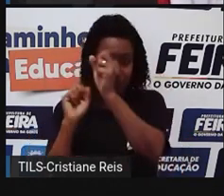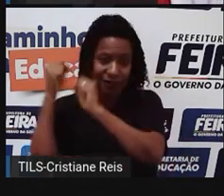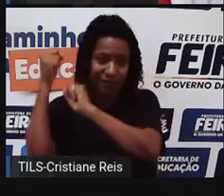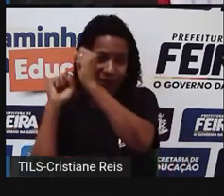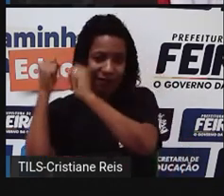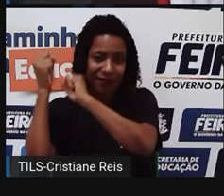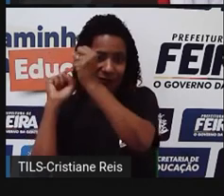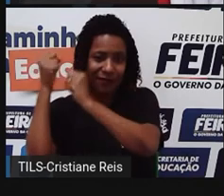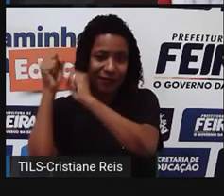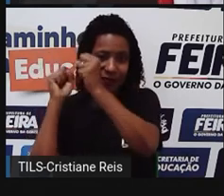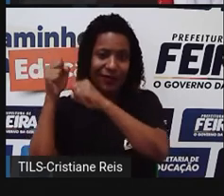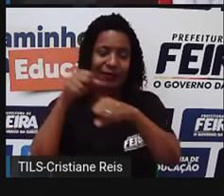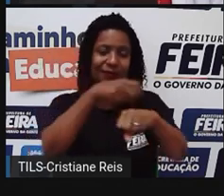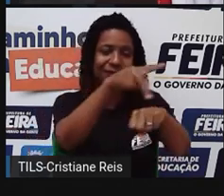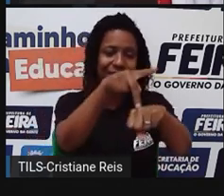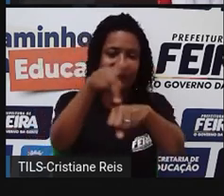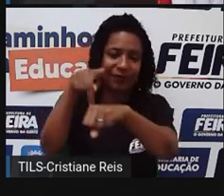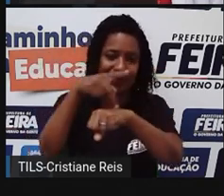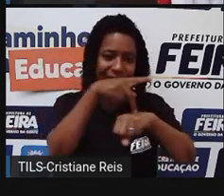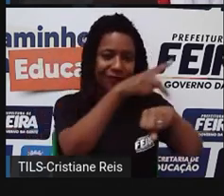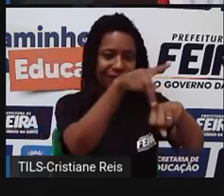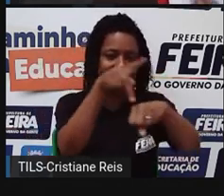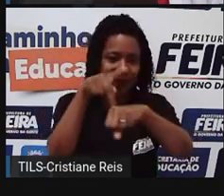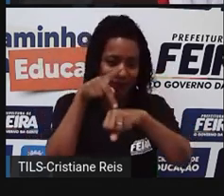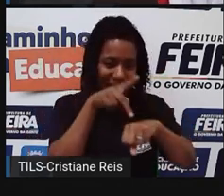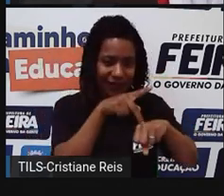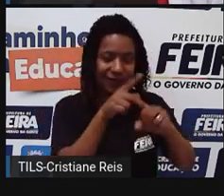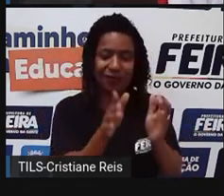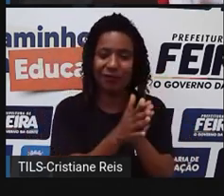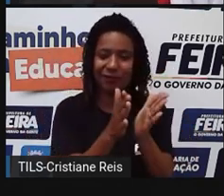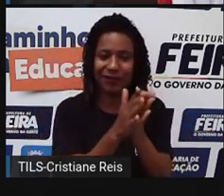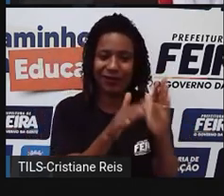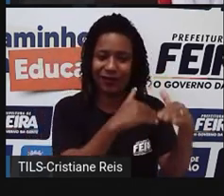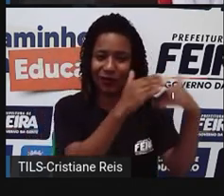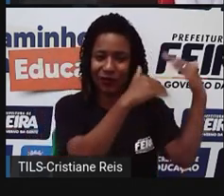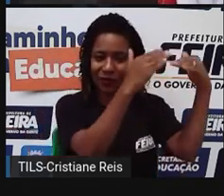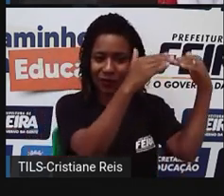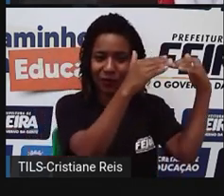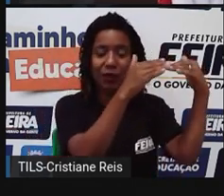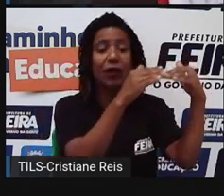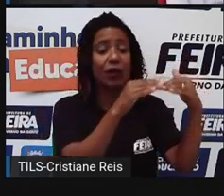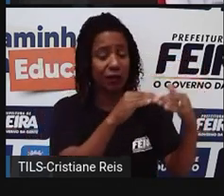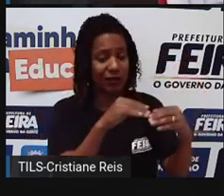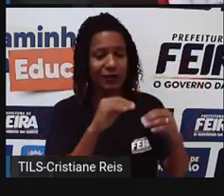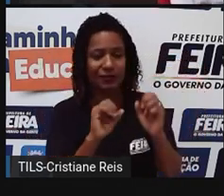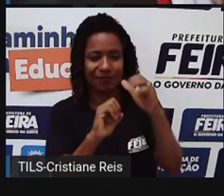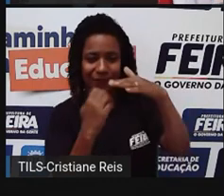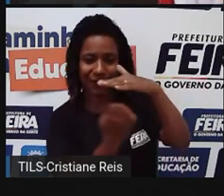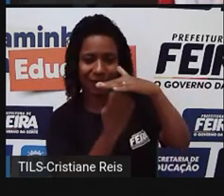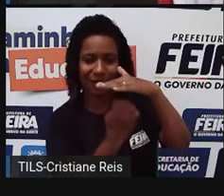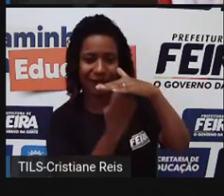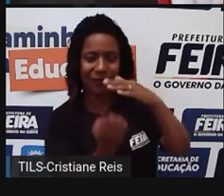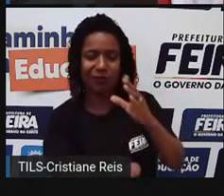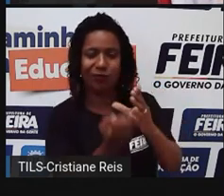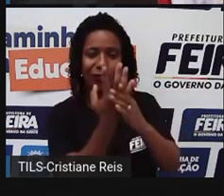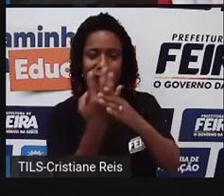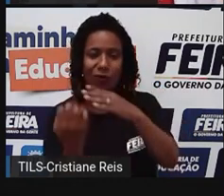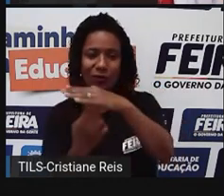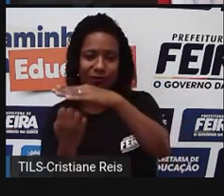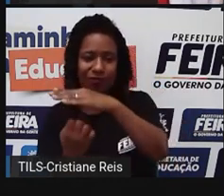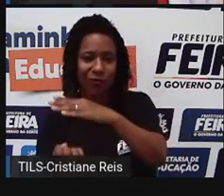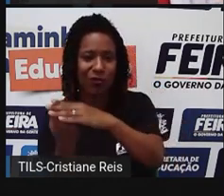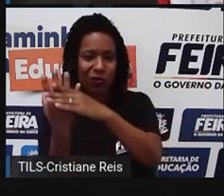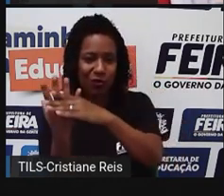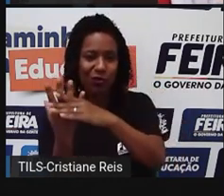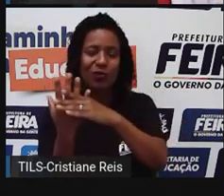para, para os países emergentes ou para países onde tinha matéria-prima ou mão de obra, bora dizer assim, mais